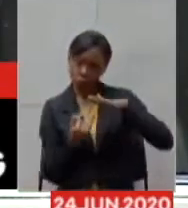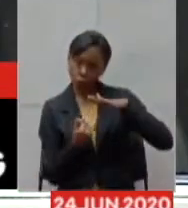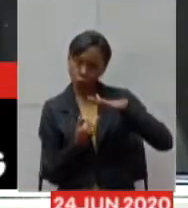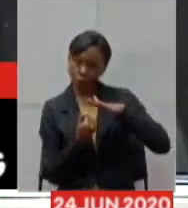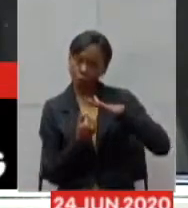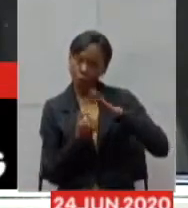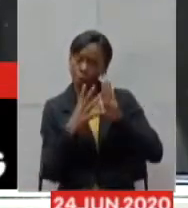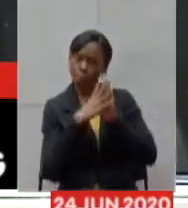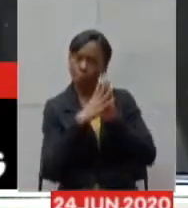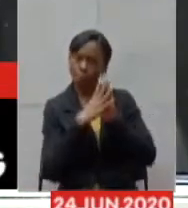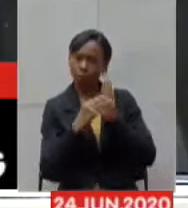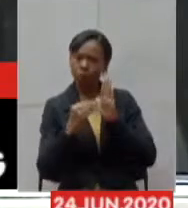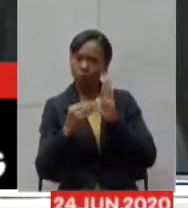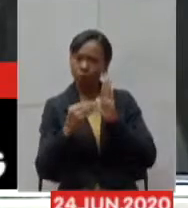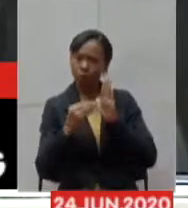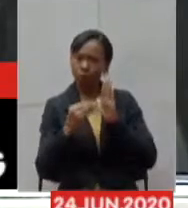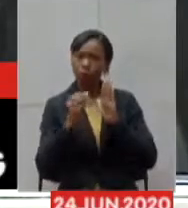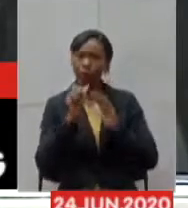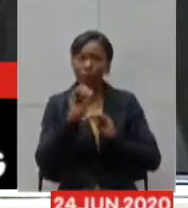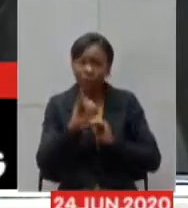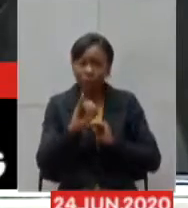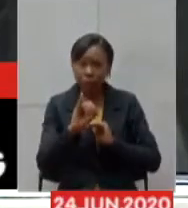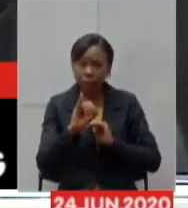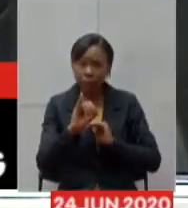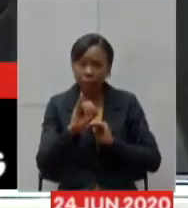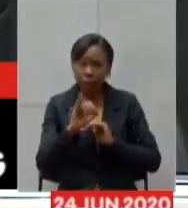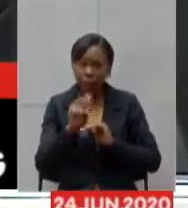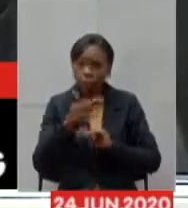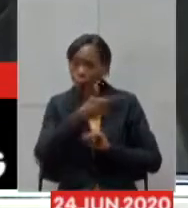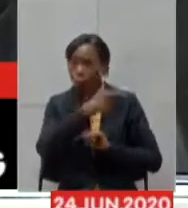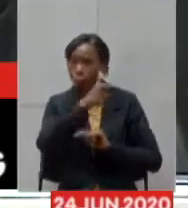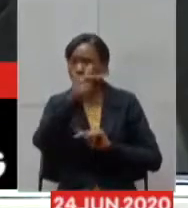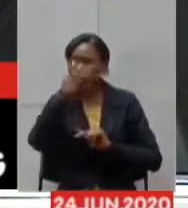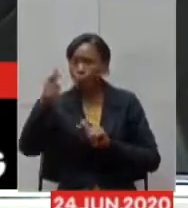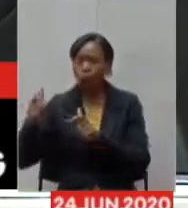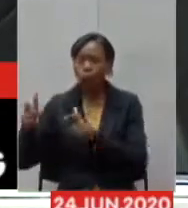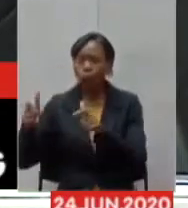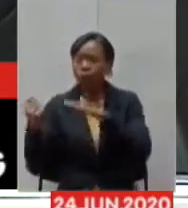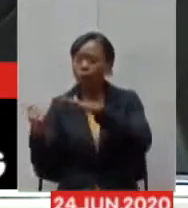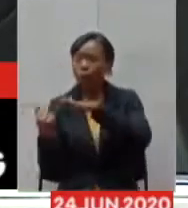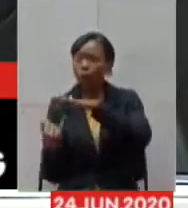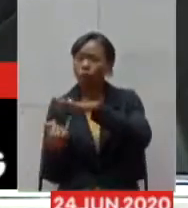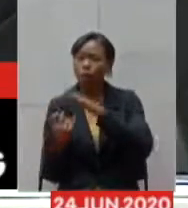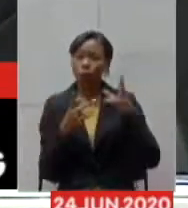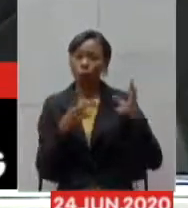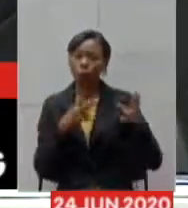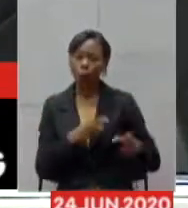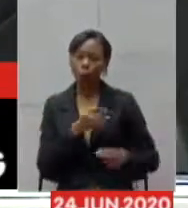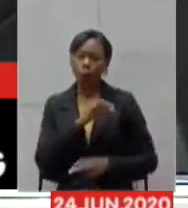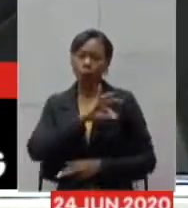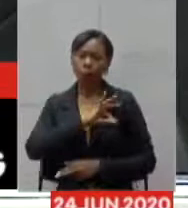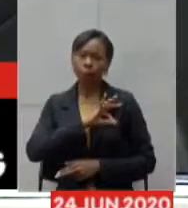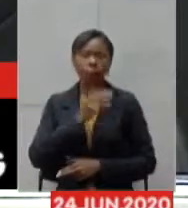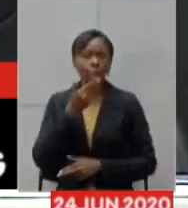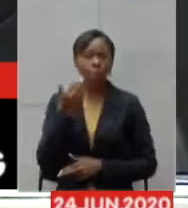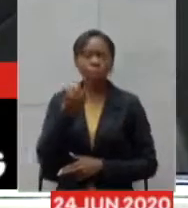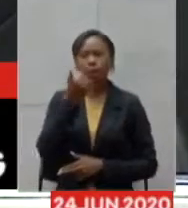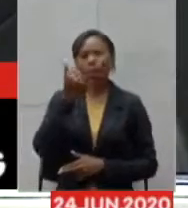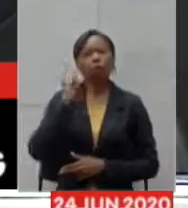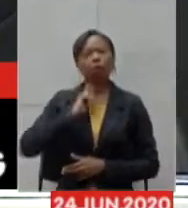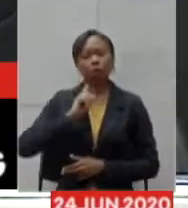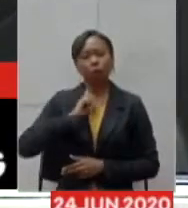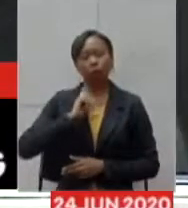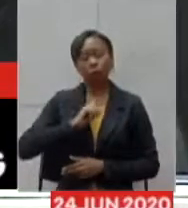Minas Gerais mais instituições como a Polícia Militar nosso Estado seria melhor e se no nosso país